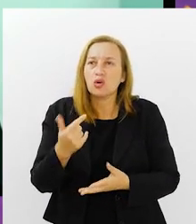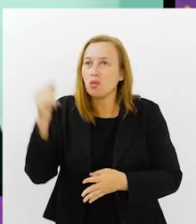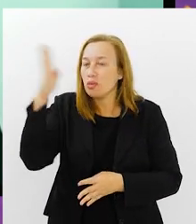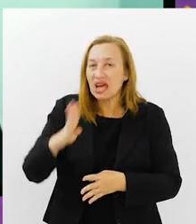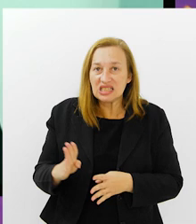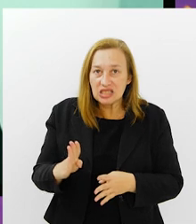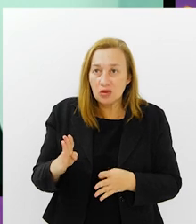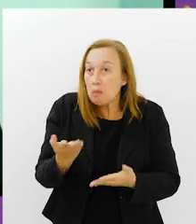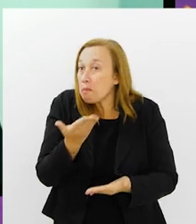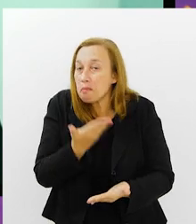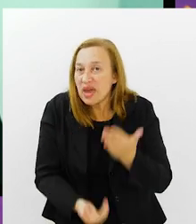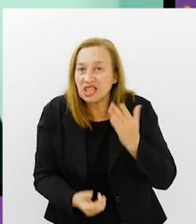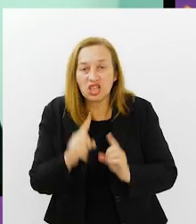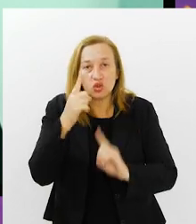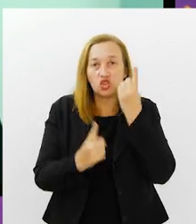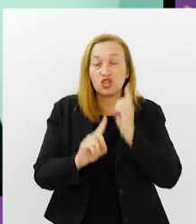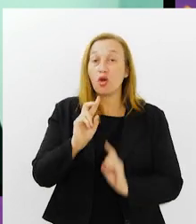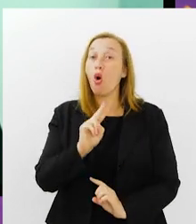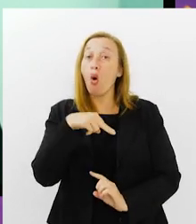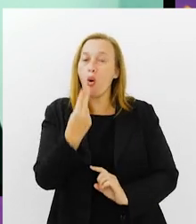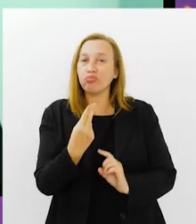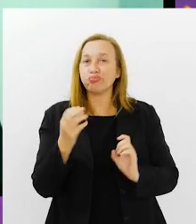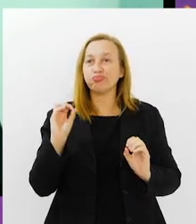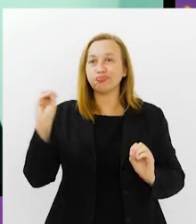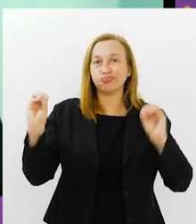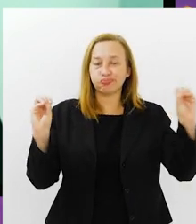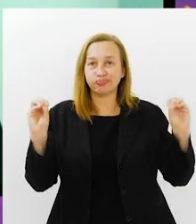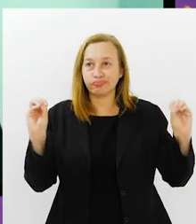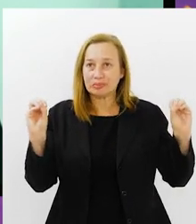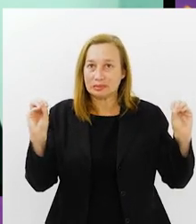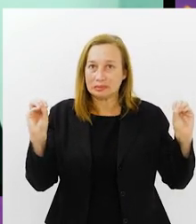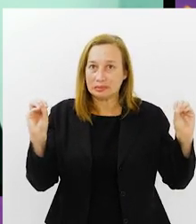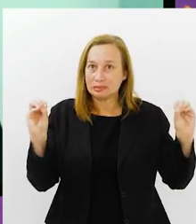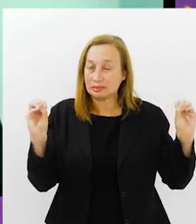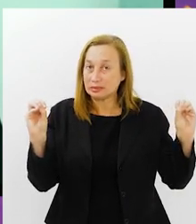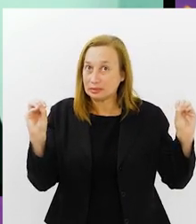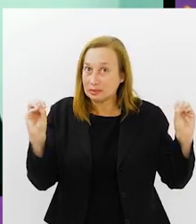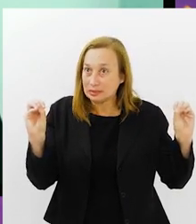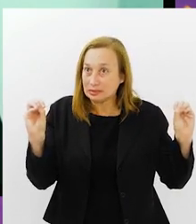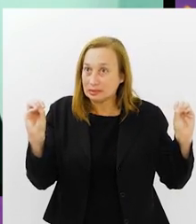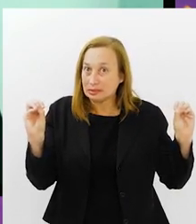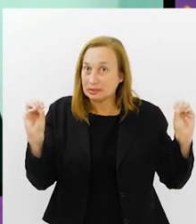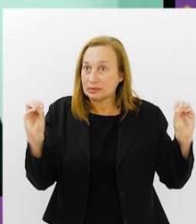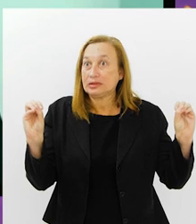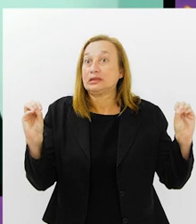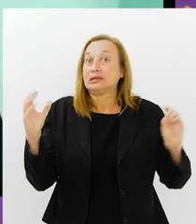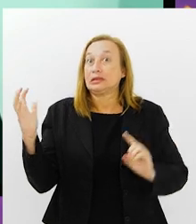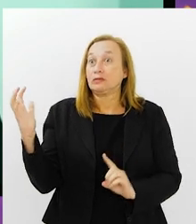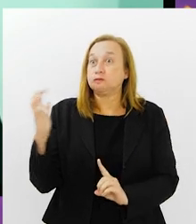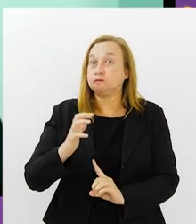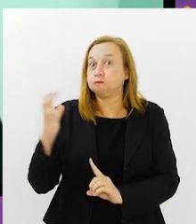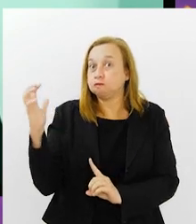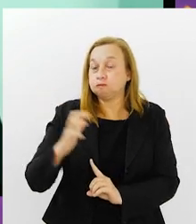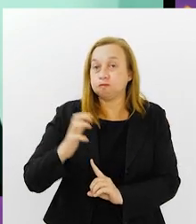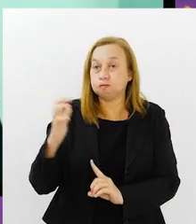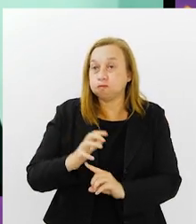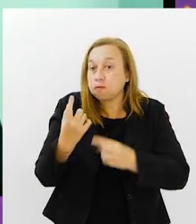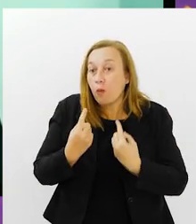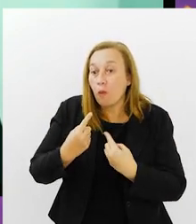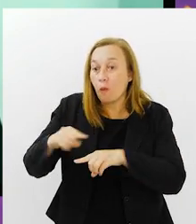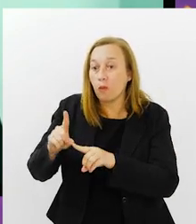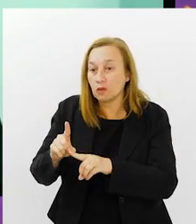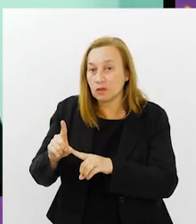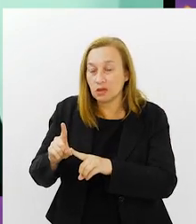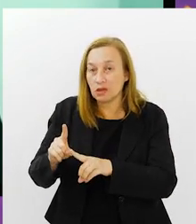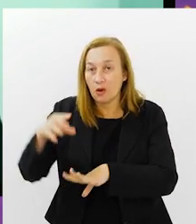ganhar do Chile. Empatar, por exemplo, jogando mal. Vai vir com pressão para enfrentar o